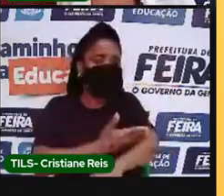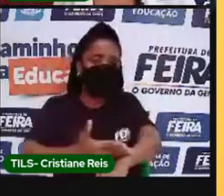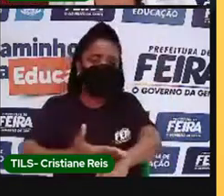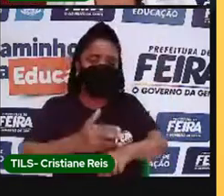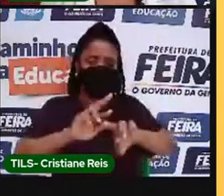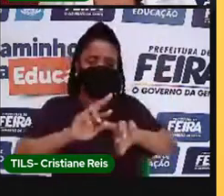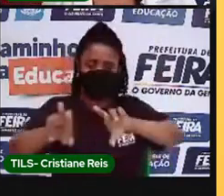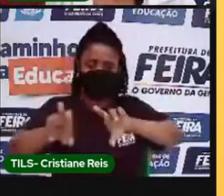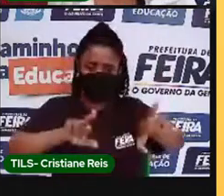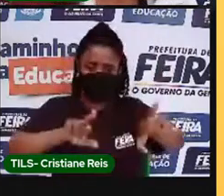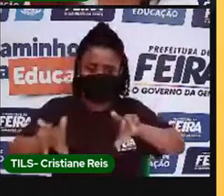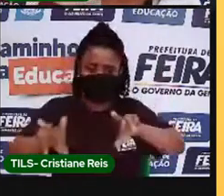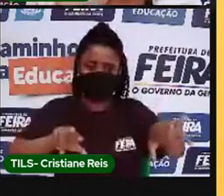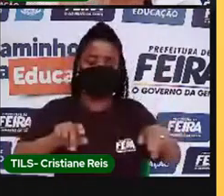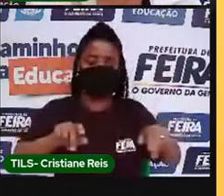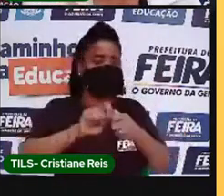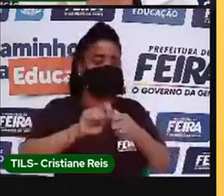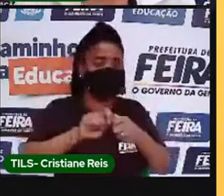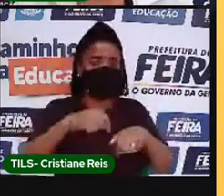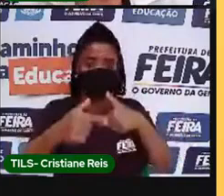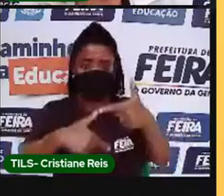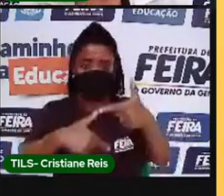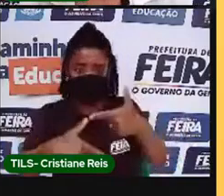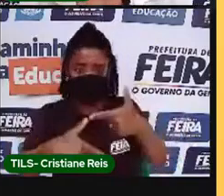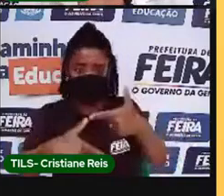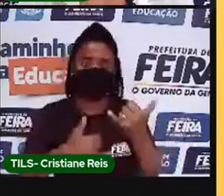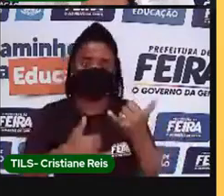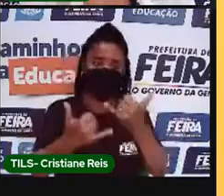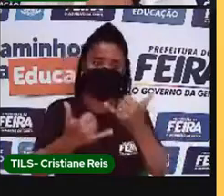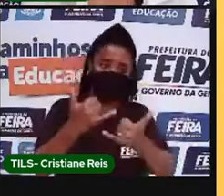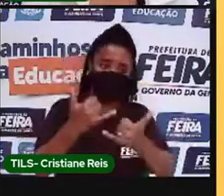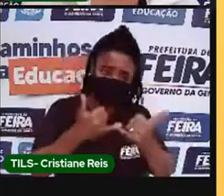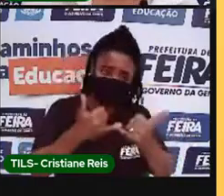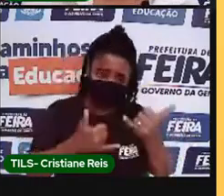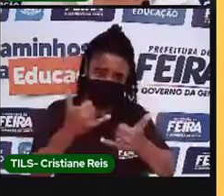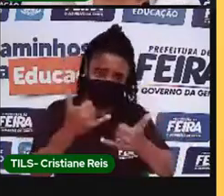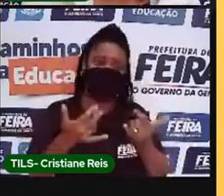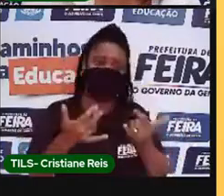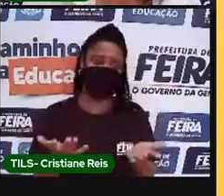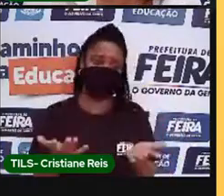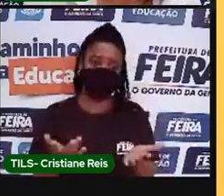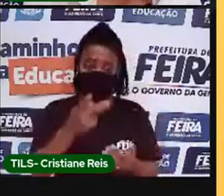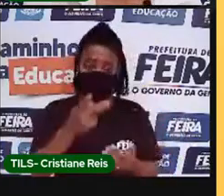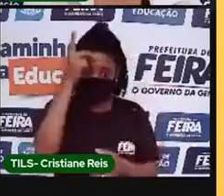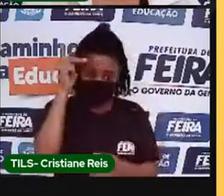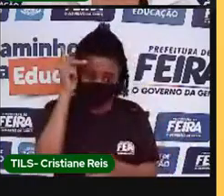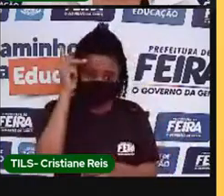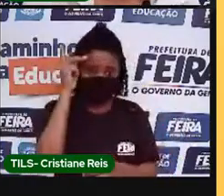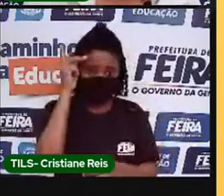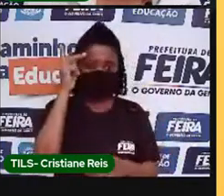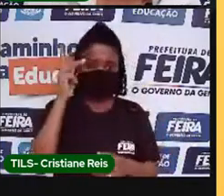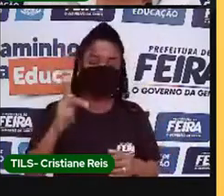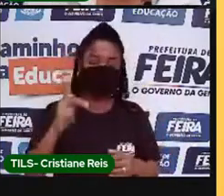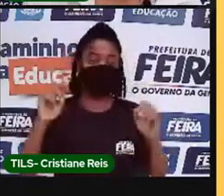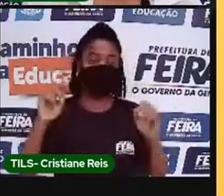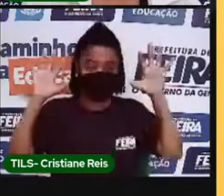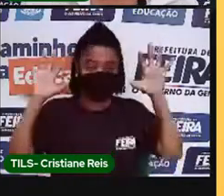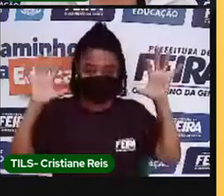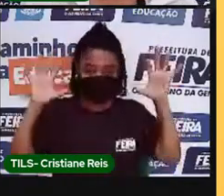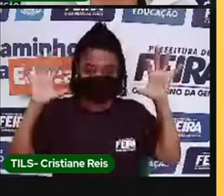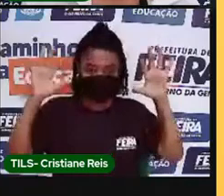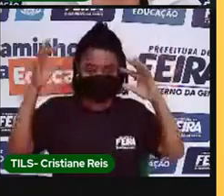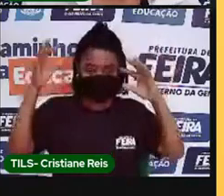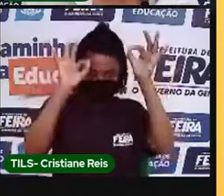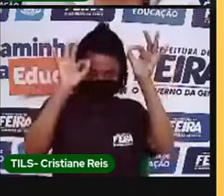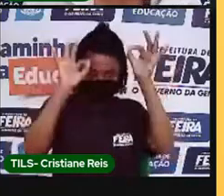pessoas fazem algumas atividades, fazem brincadeiras, envolvendo, inclusive, pessoas fantasiadas com